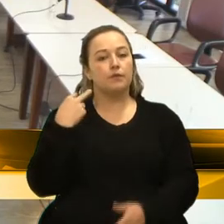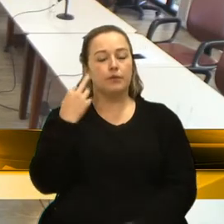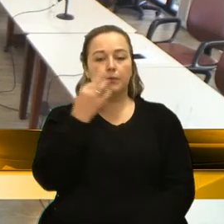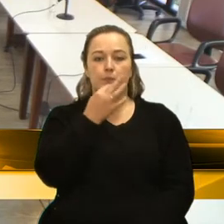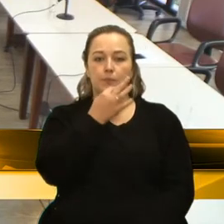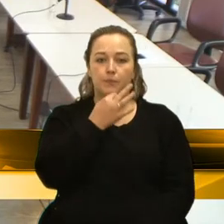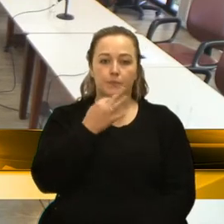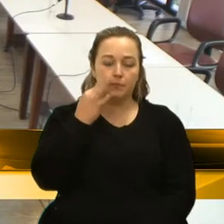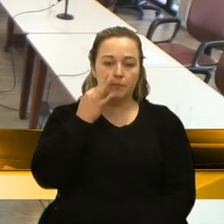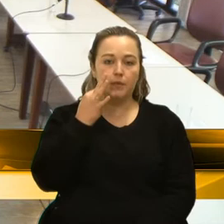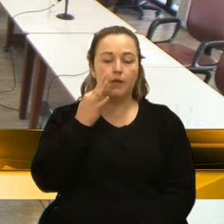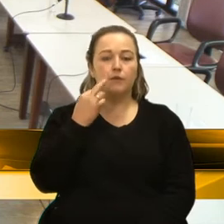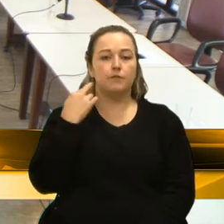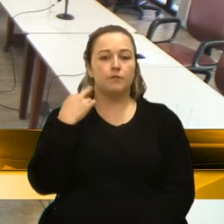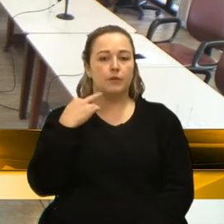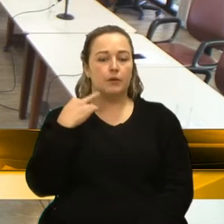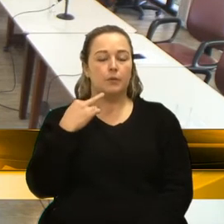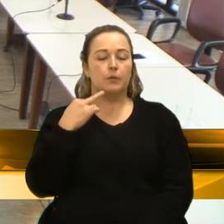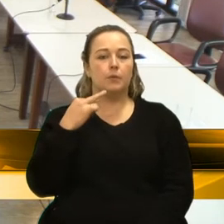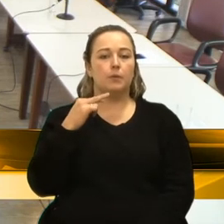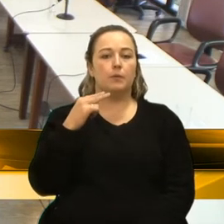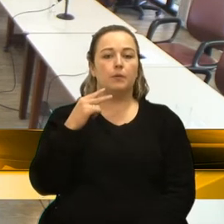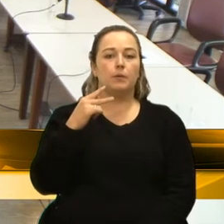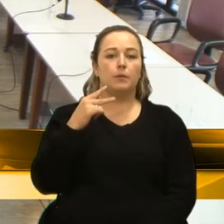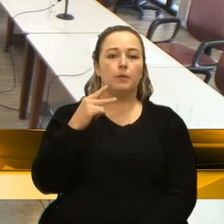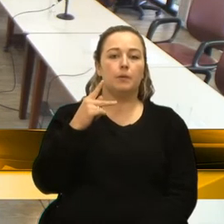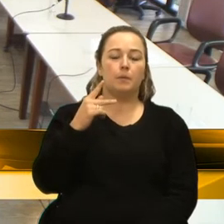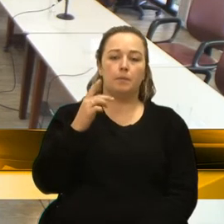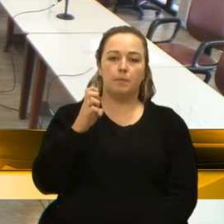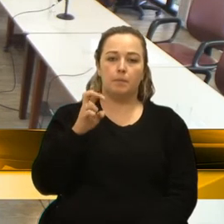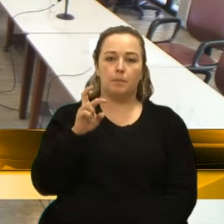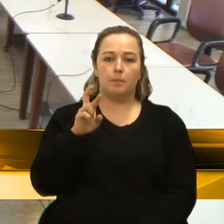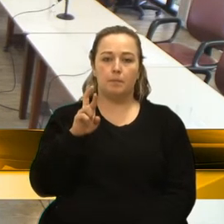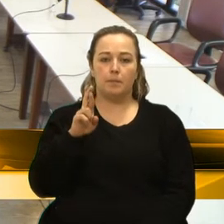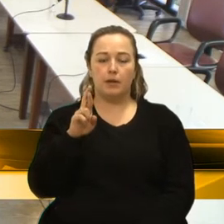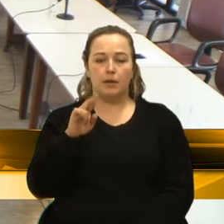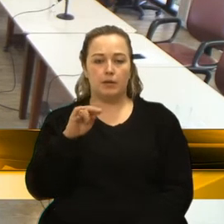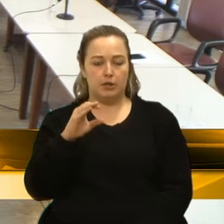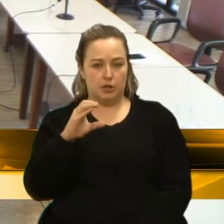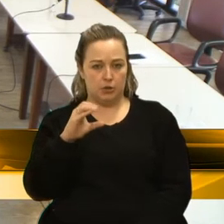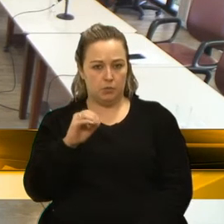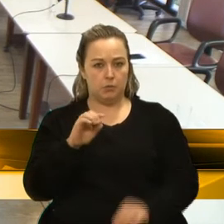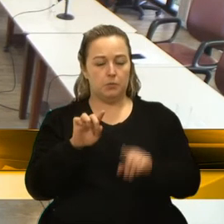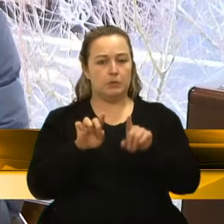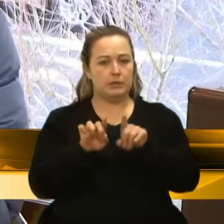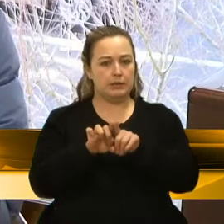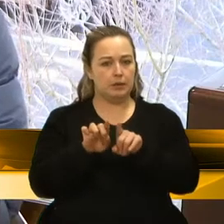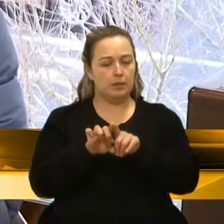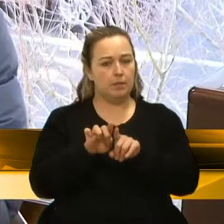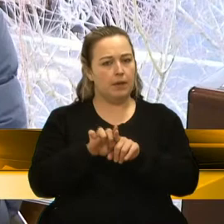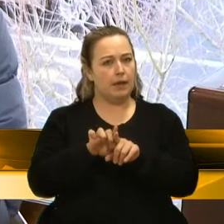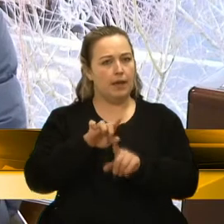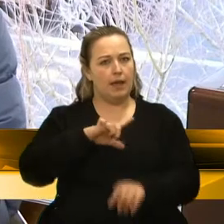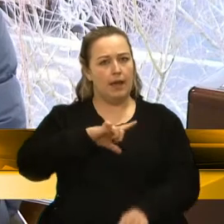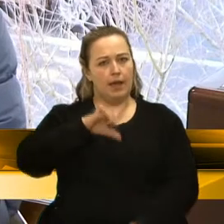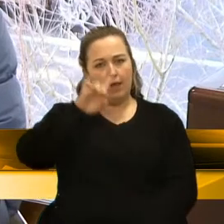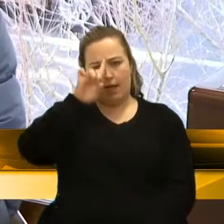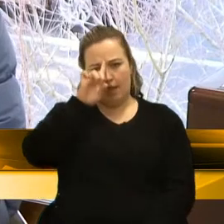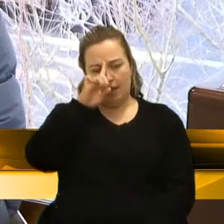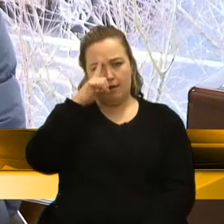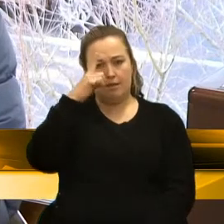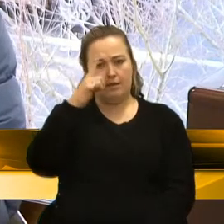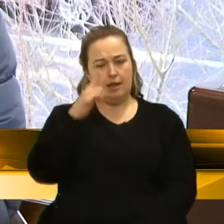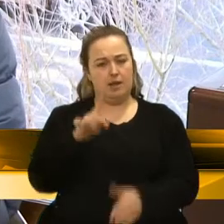na verdade, Meneguzzi, a nossa intenção não era tirar nenhum direito, até porque eu, como